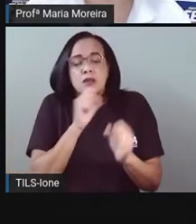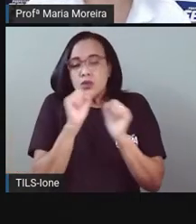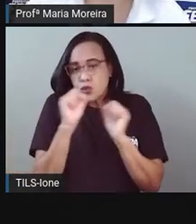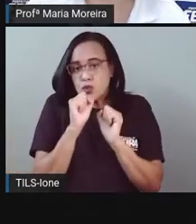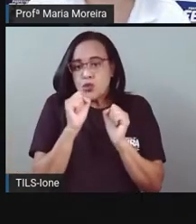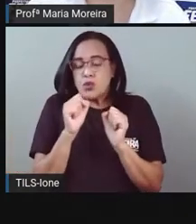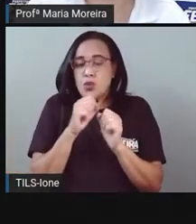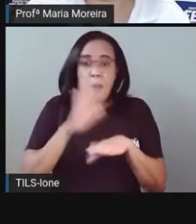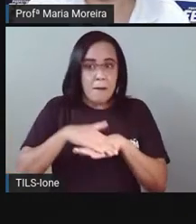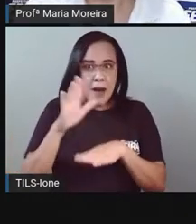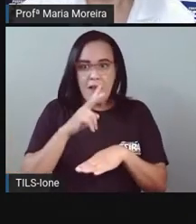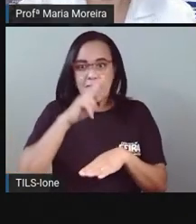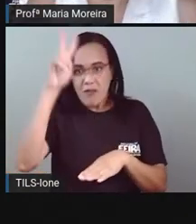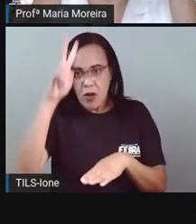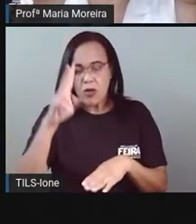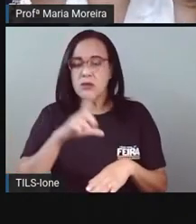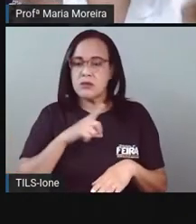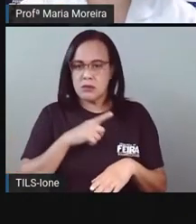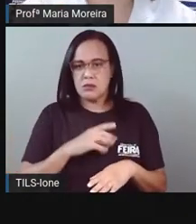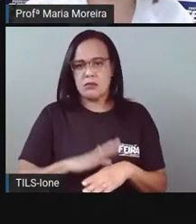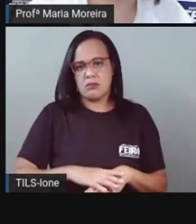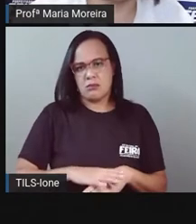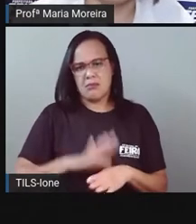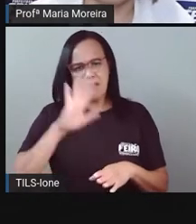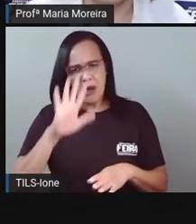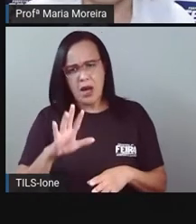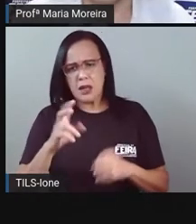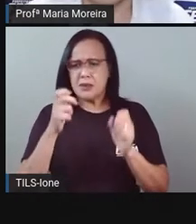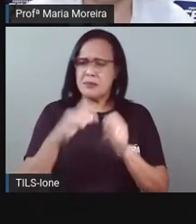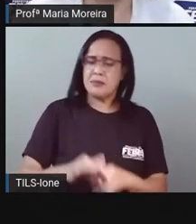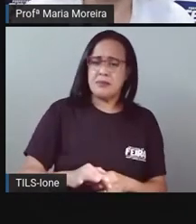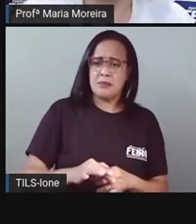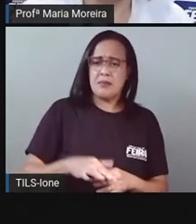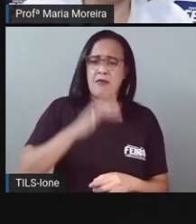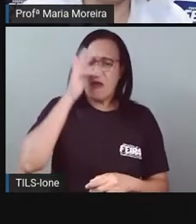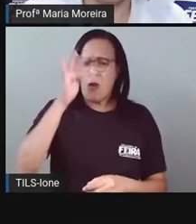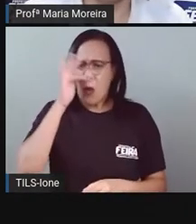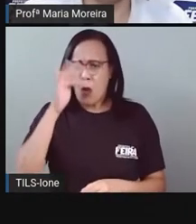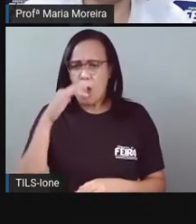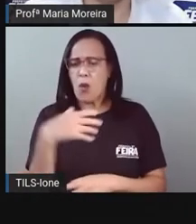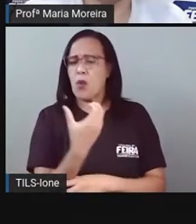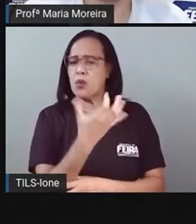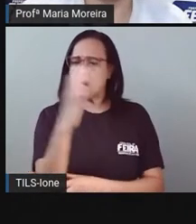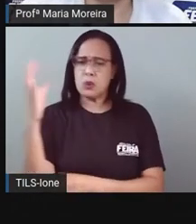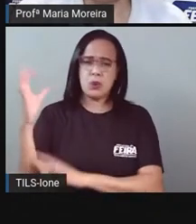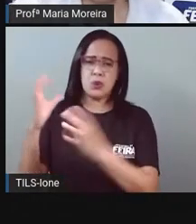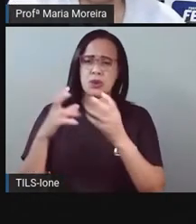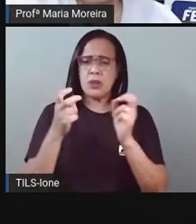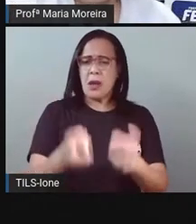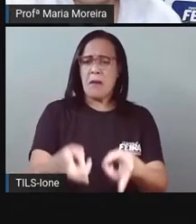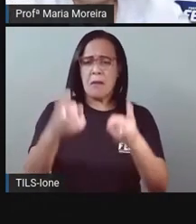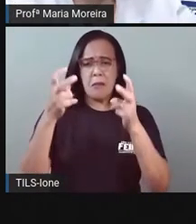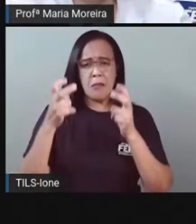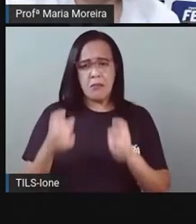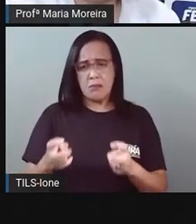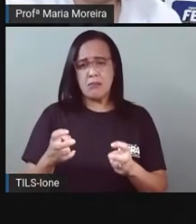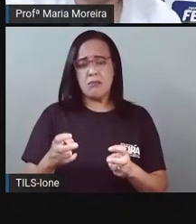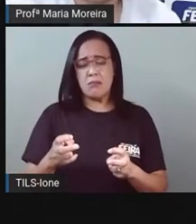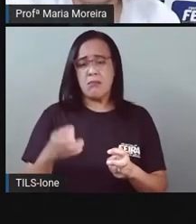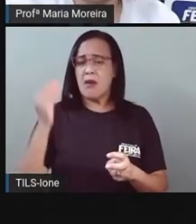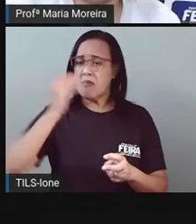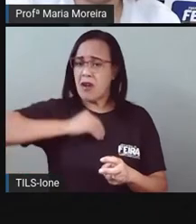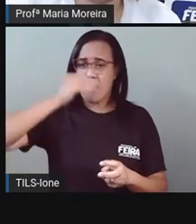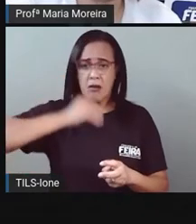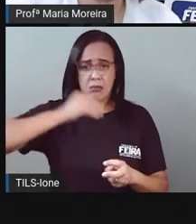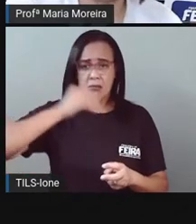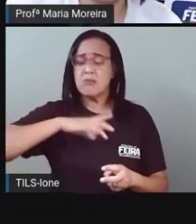perceber durante o ano aí, essas duas estações, tá? Vamos lá. Seguindo. Essa definição